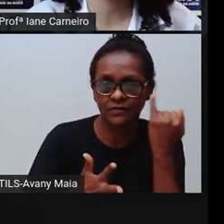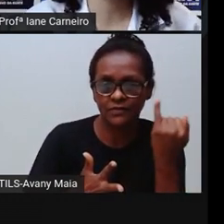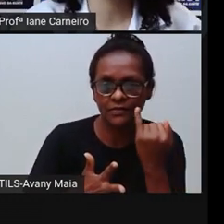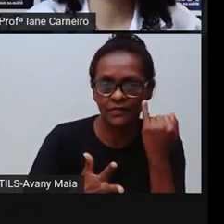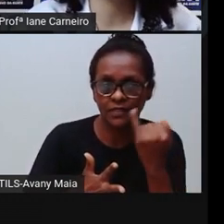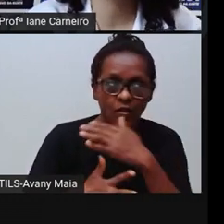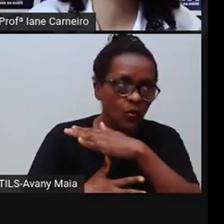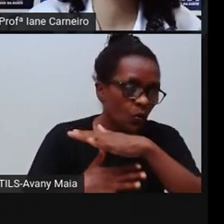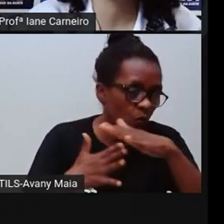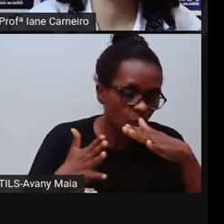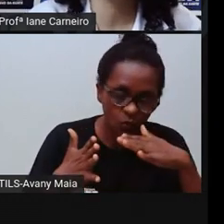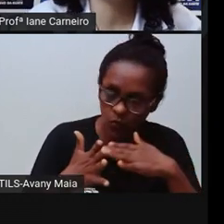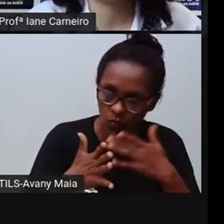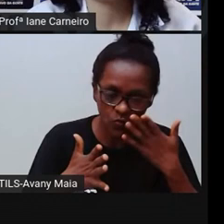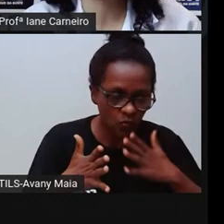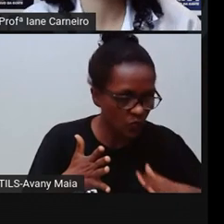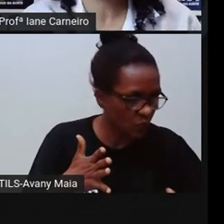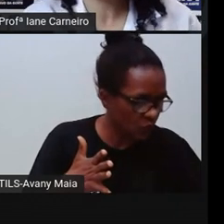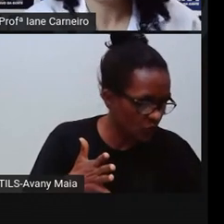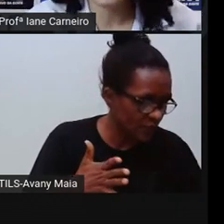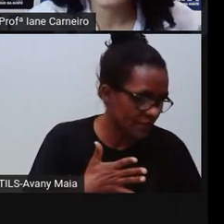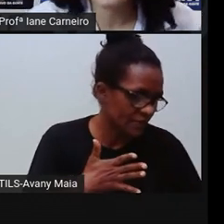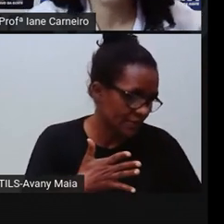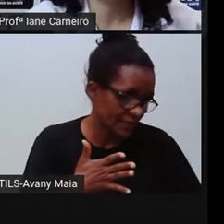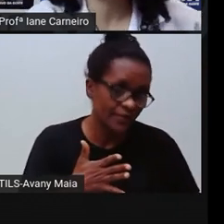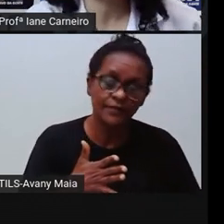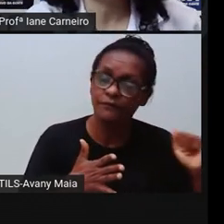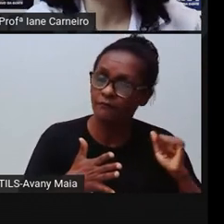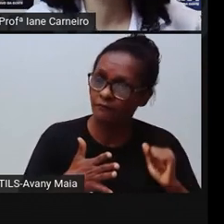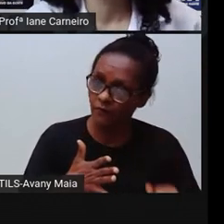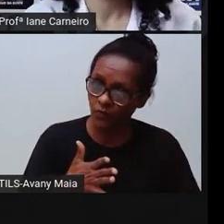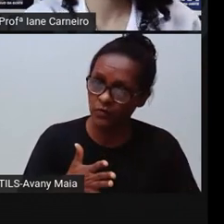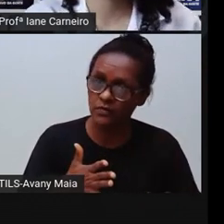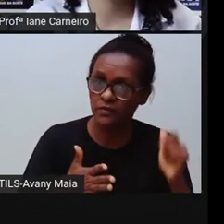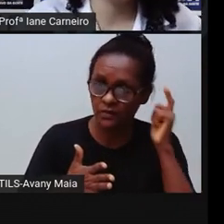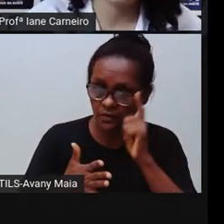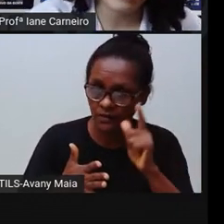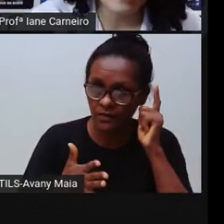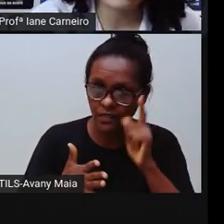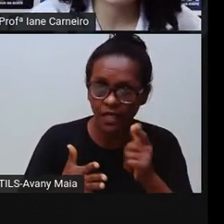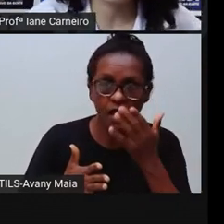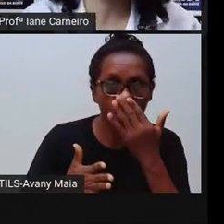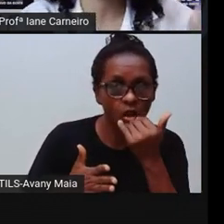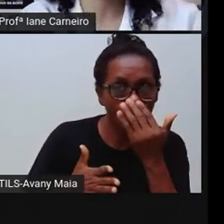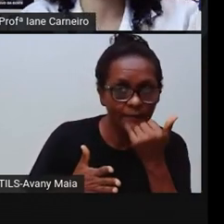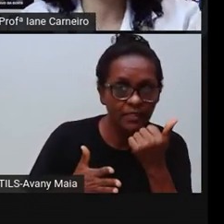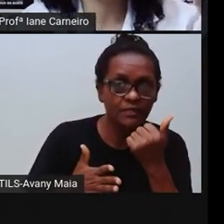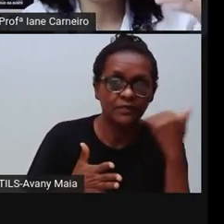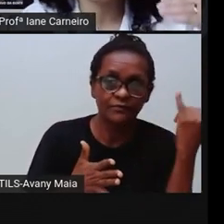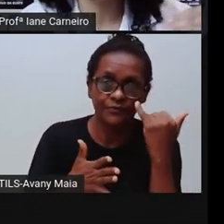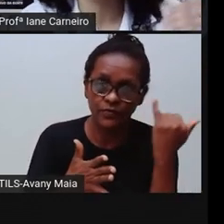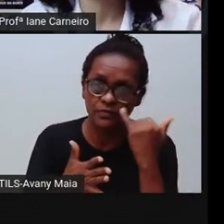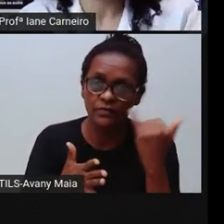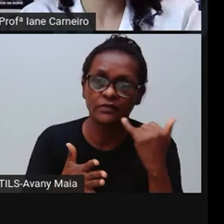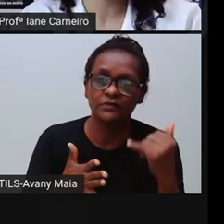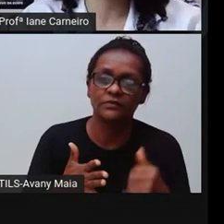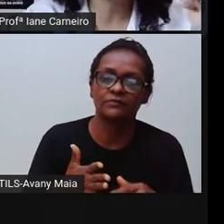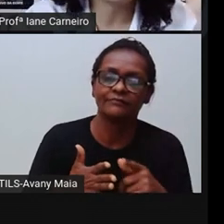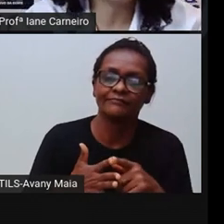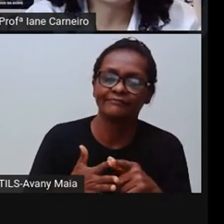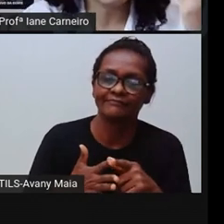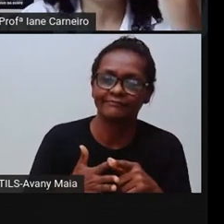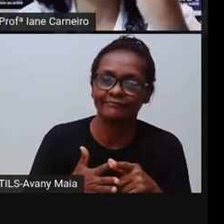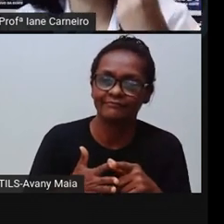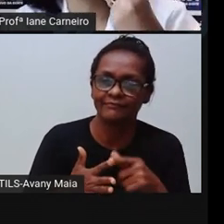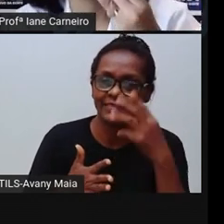criança tem esse direito, essa criança adolescente tem direito a se alimentar, né? A fazer as refeições, ao menos